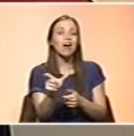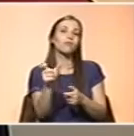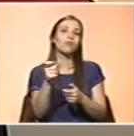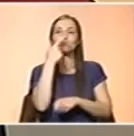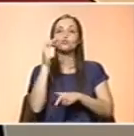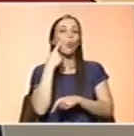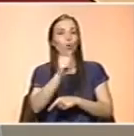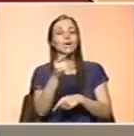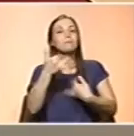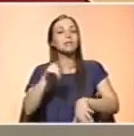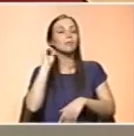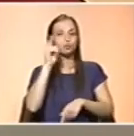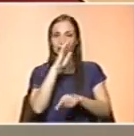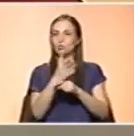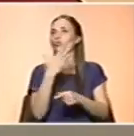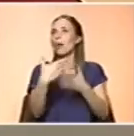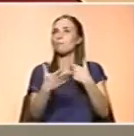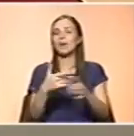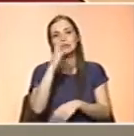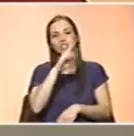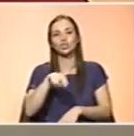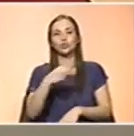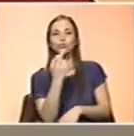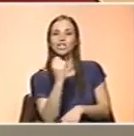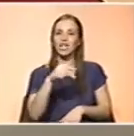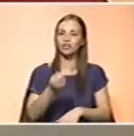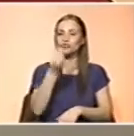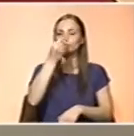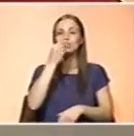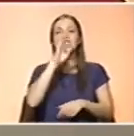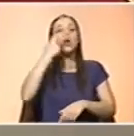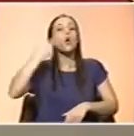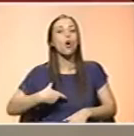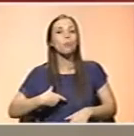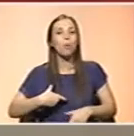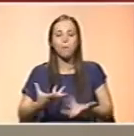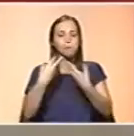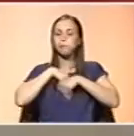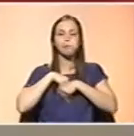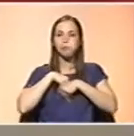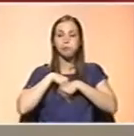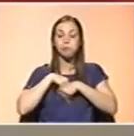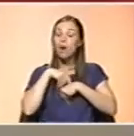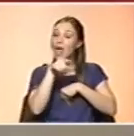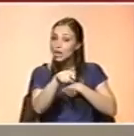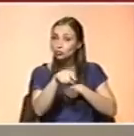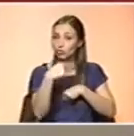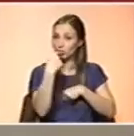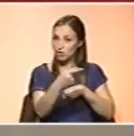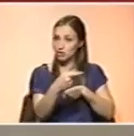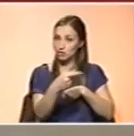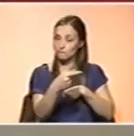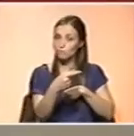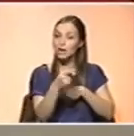muitos nutrientes se eles depois não forem realmente utilizados pelo nosso organismo. E é isso que quantifica a biodisponibilidade. É a fração do